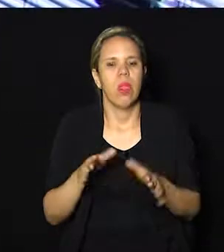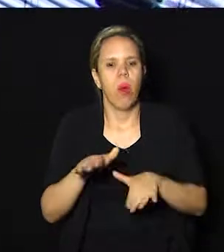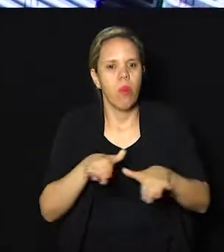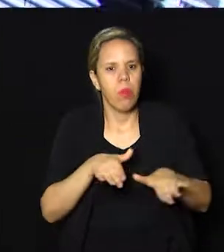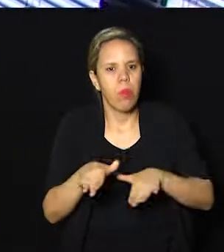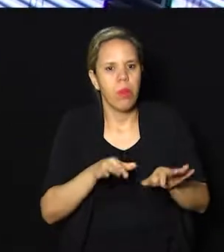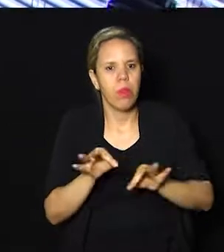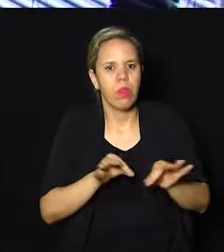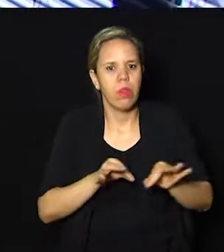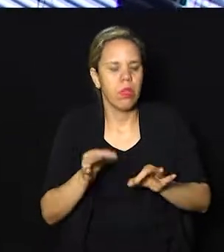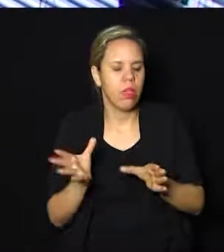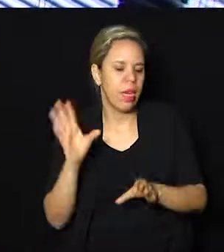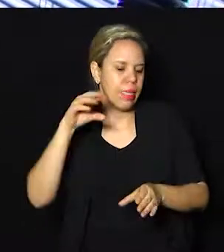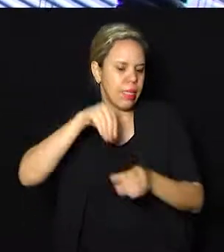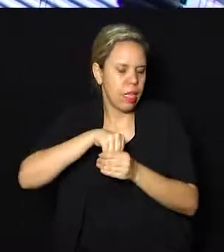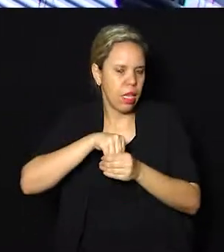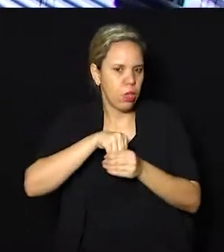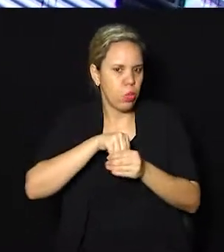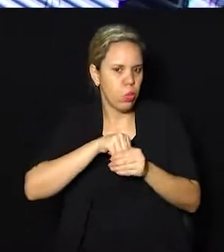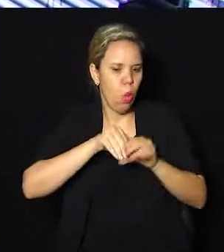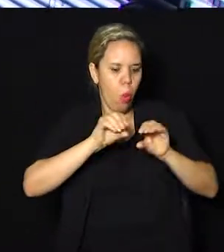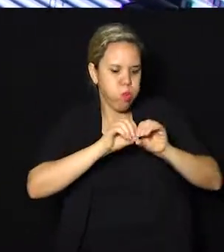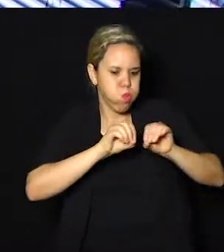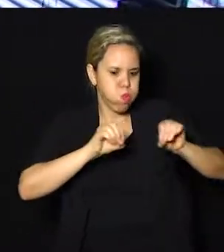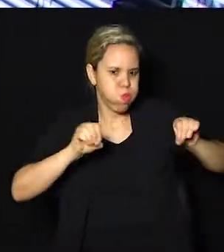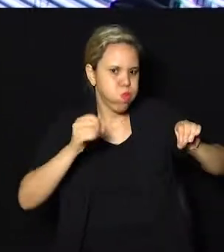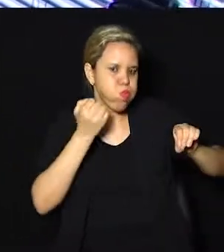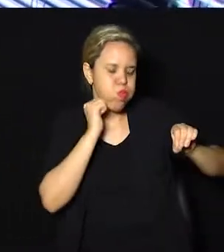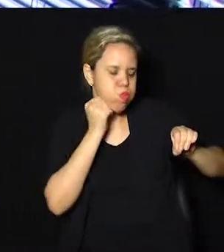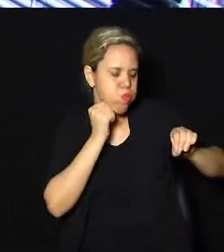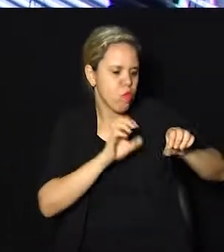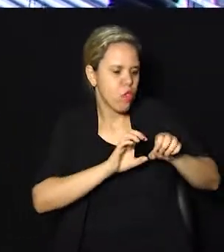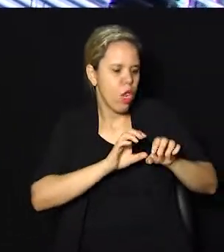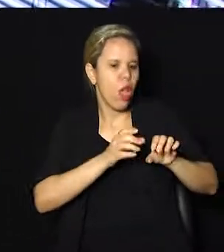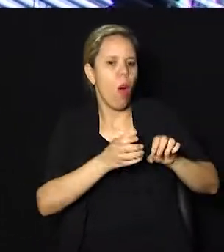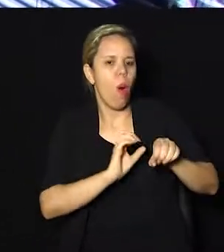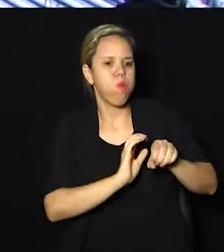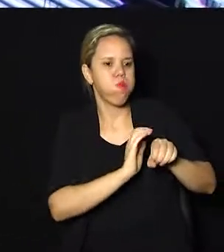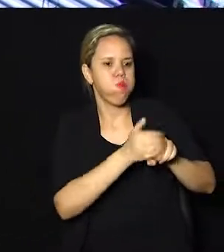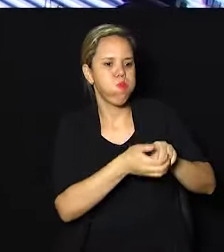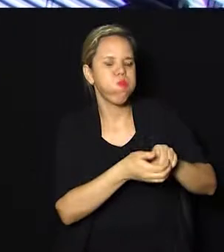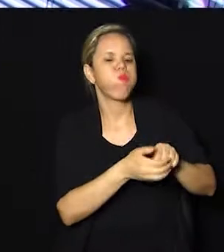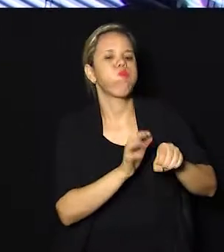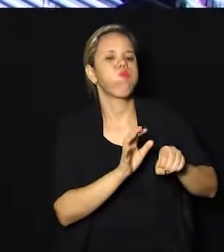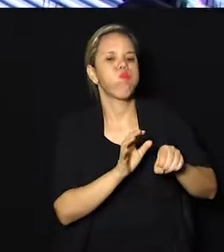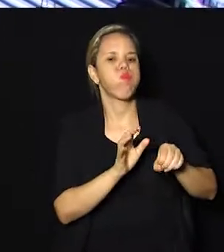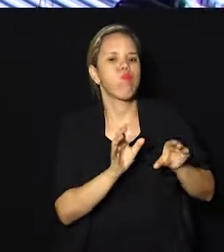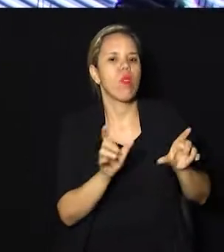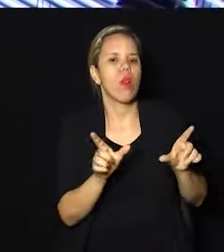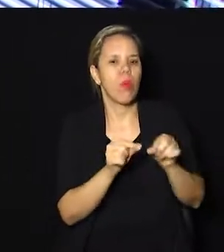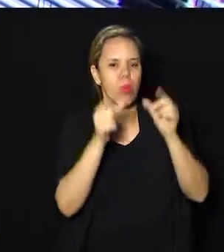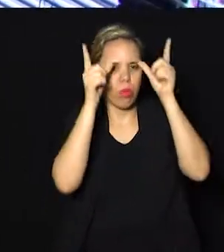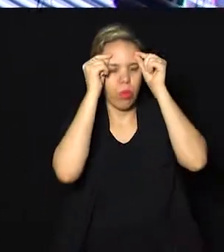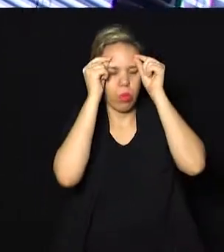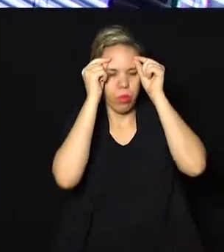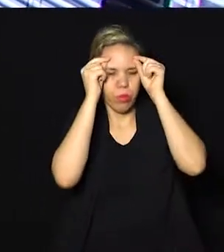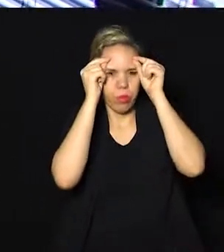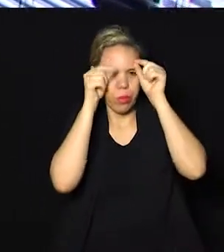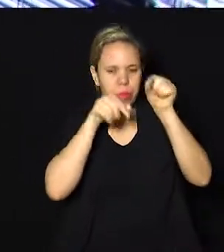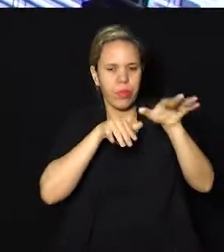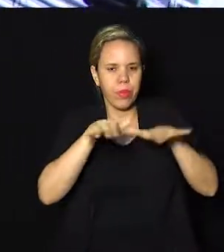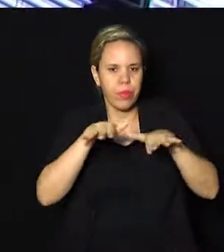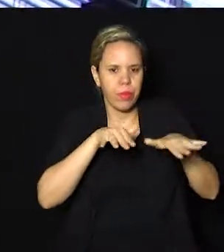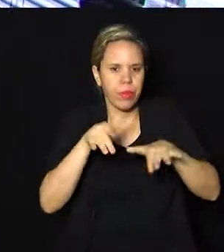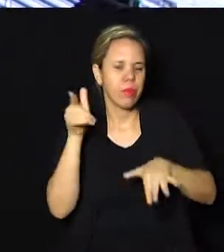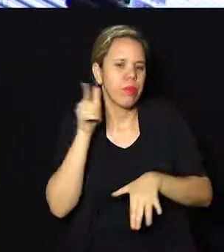estoura a bolha lá dentro, como eu falei. E o crack, a gente traz a articulação